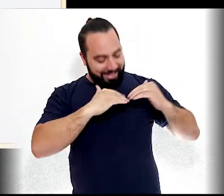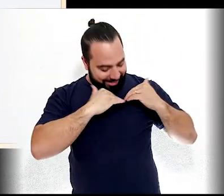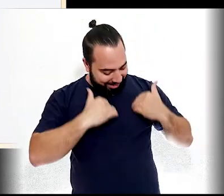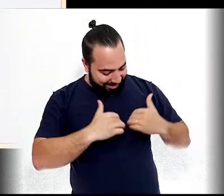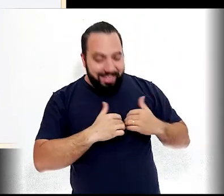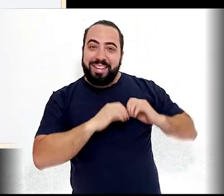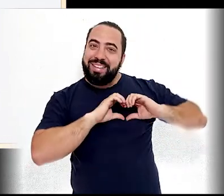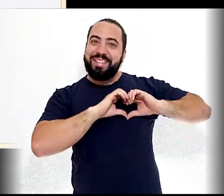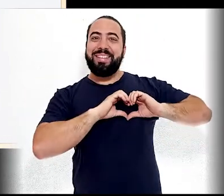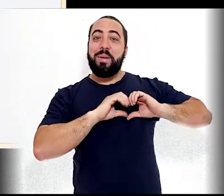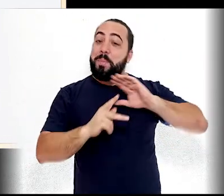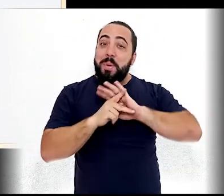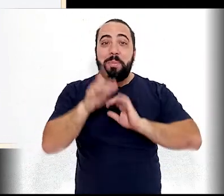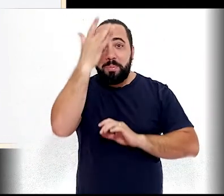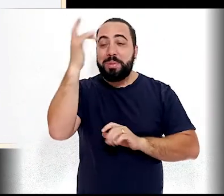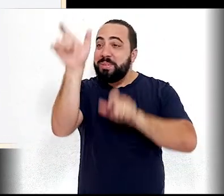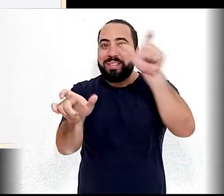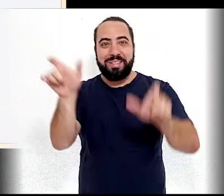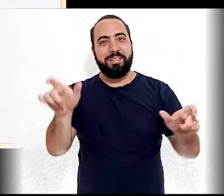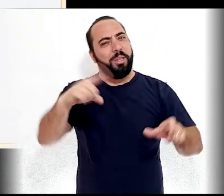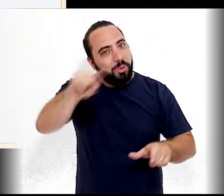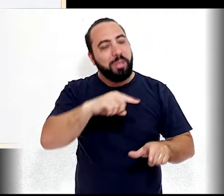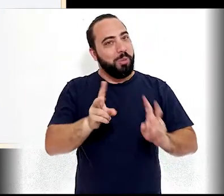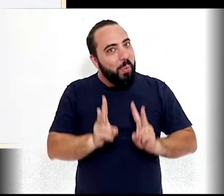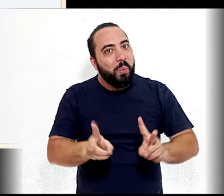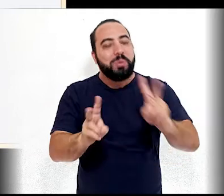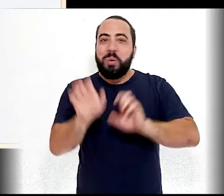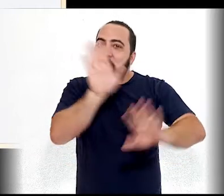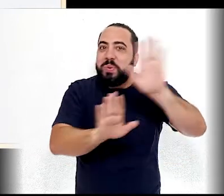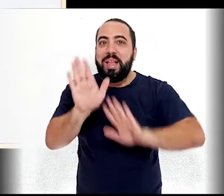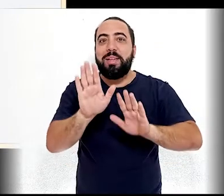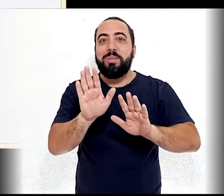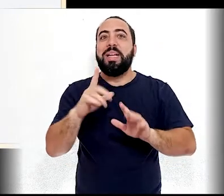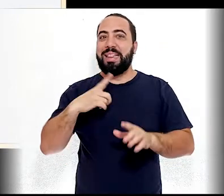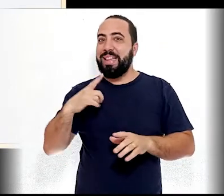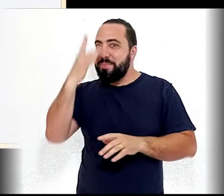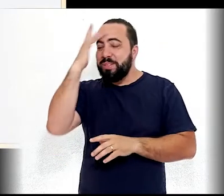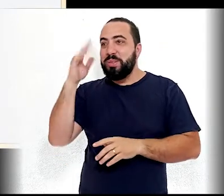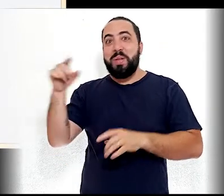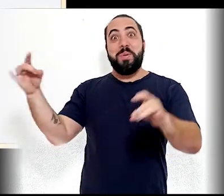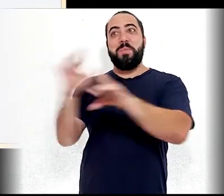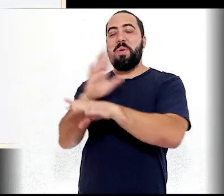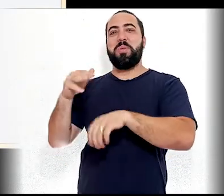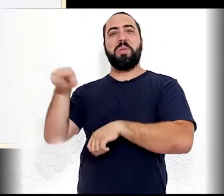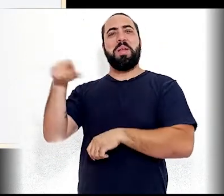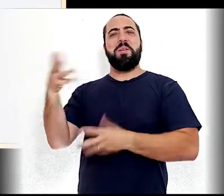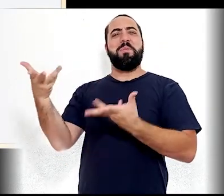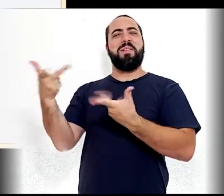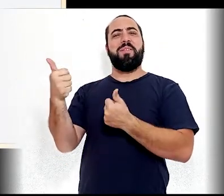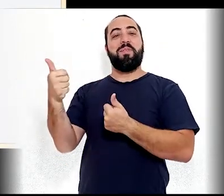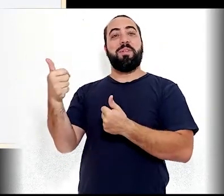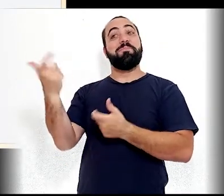artista. E nós seguimos nos cuidando, ouvindo as palavras dos mestres e aguardando o momento de